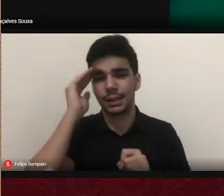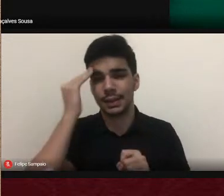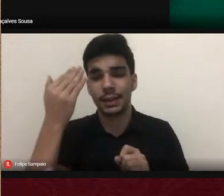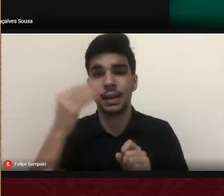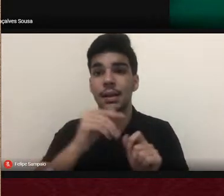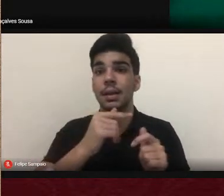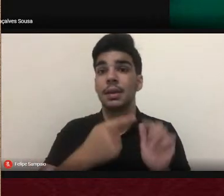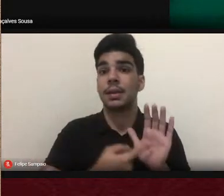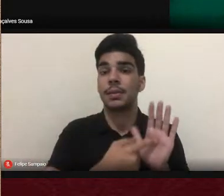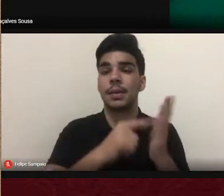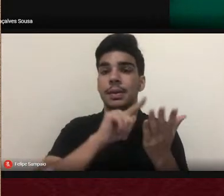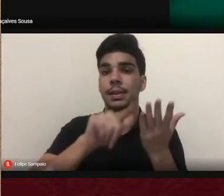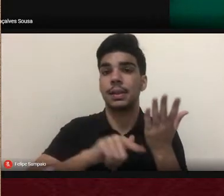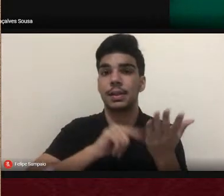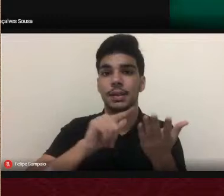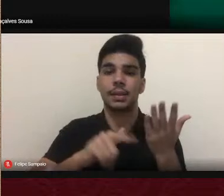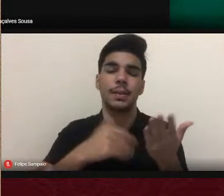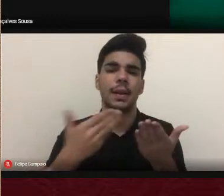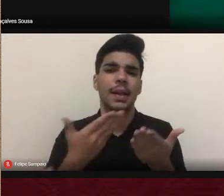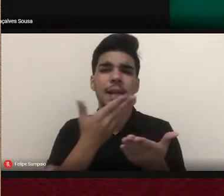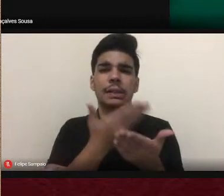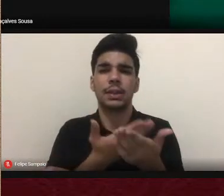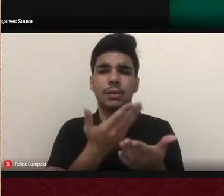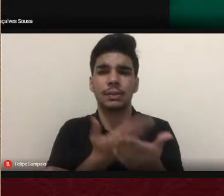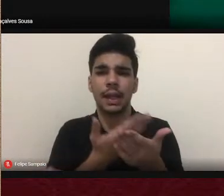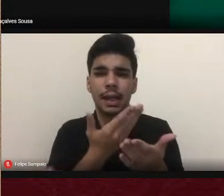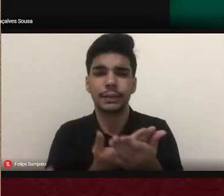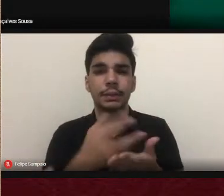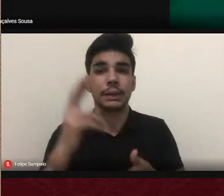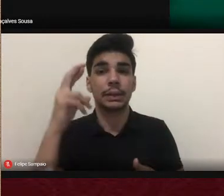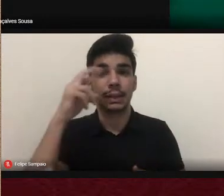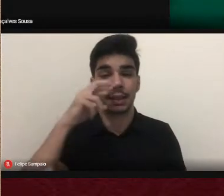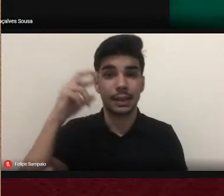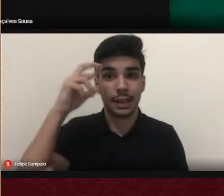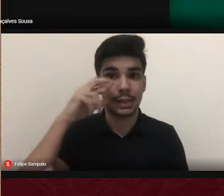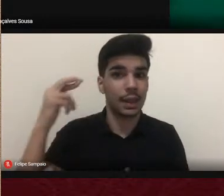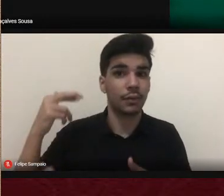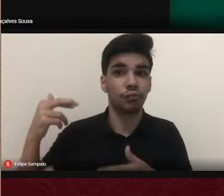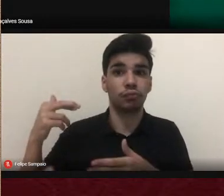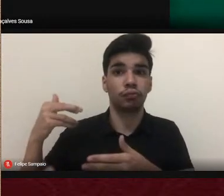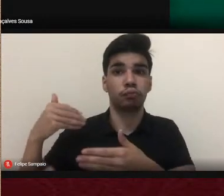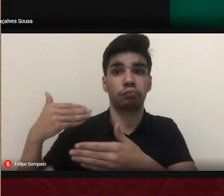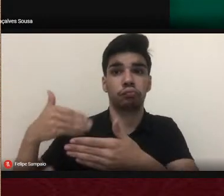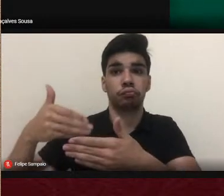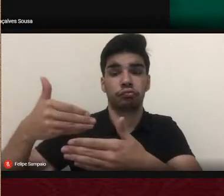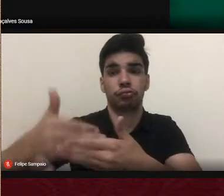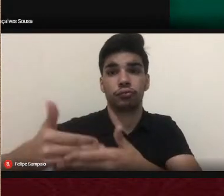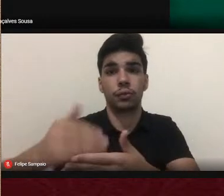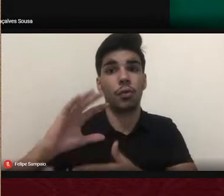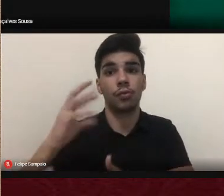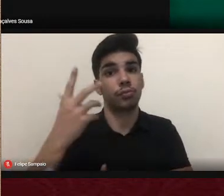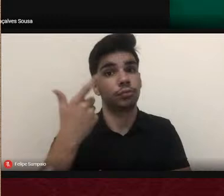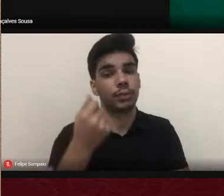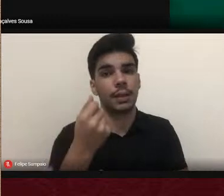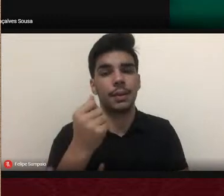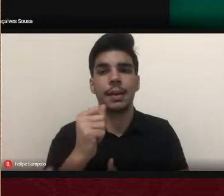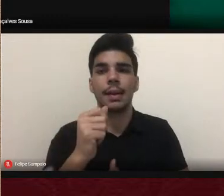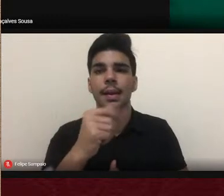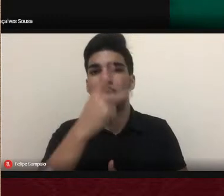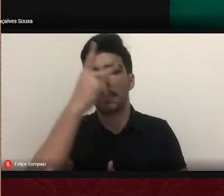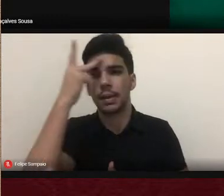podem ser estudados e analisados no decorrer do tempo como que nós historiadores pesquisadores